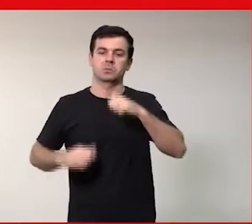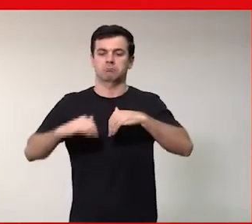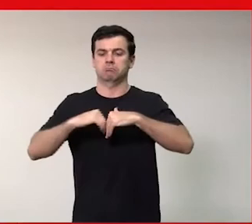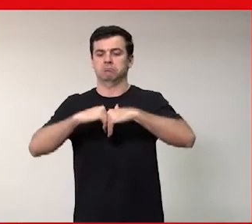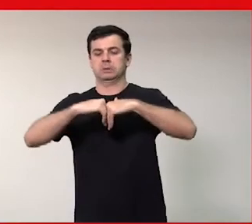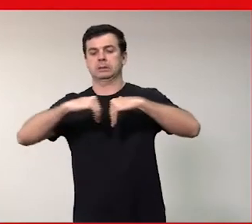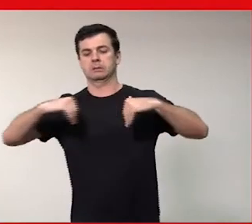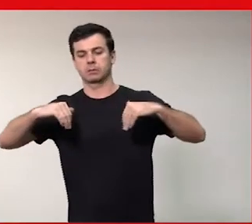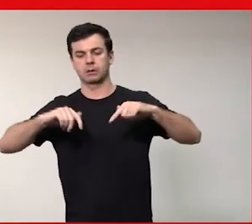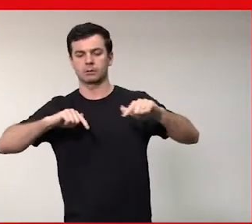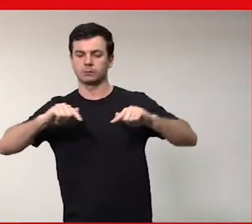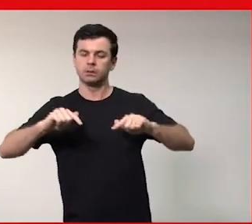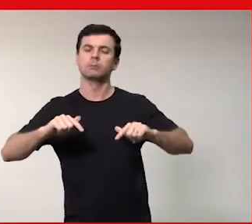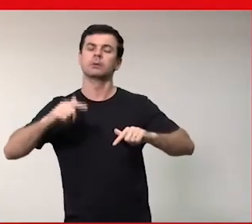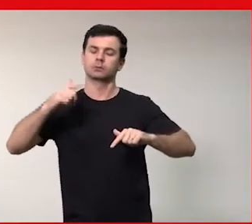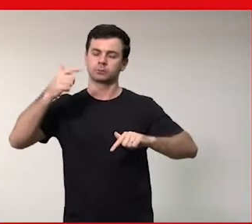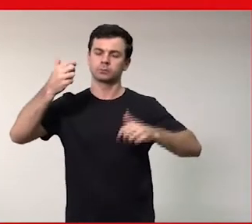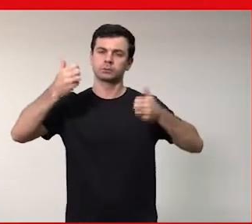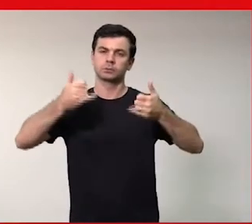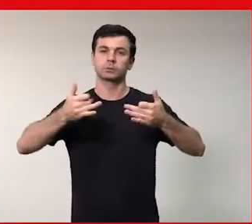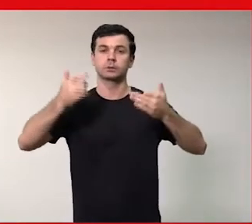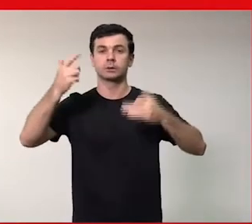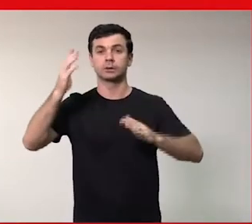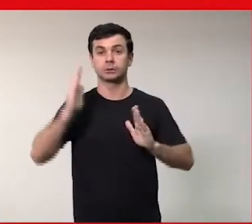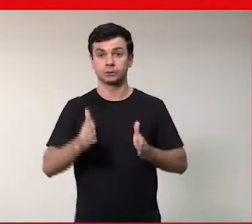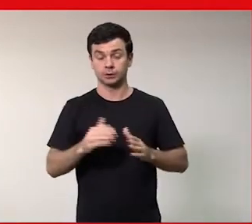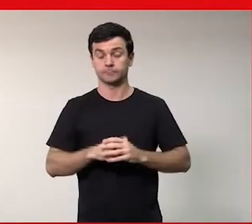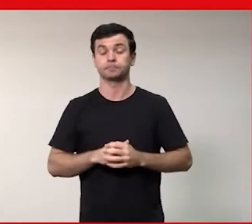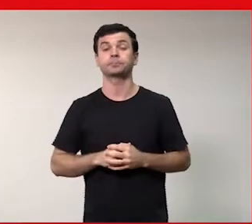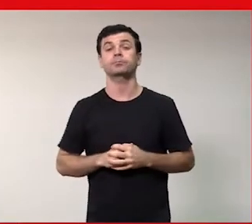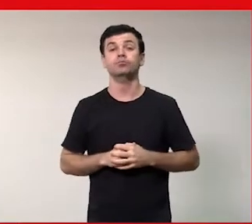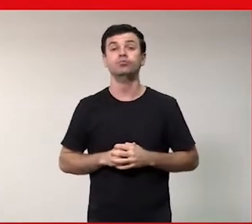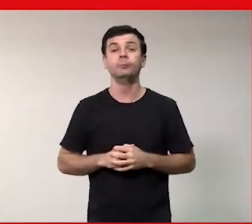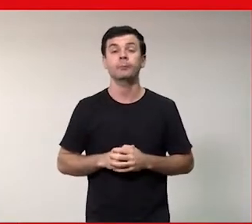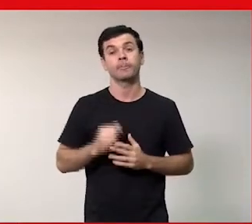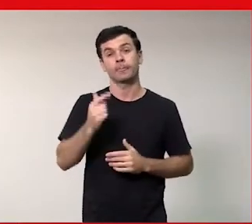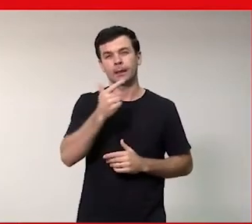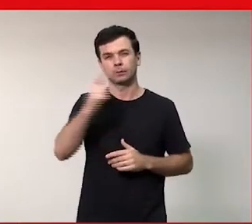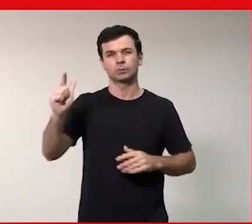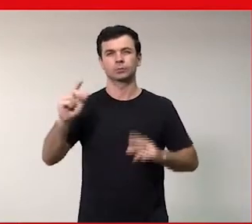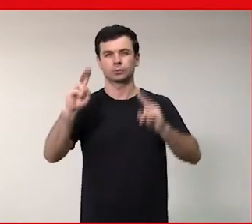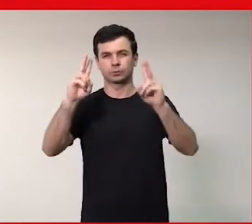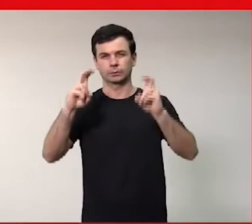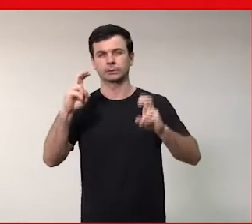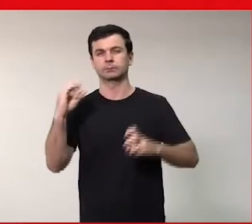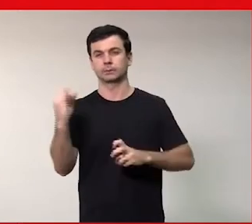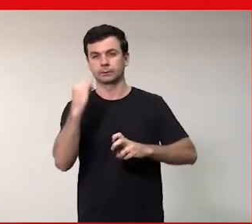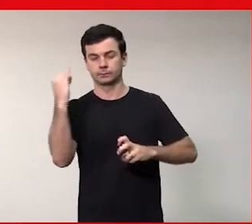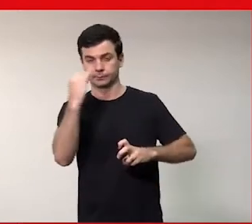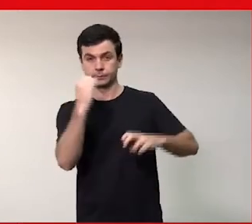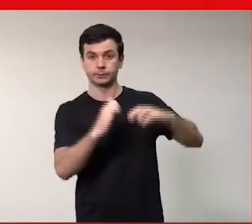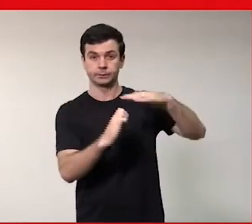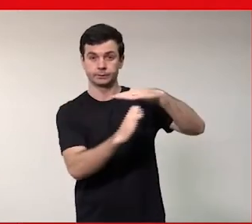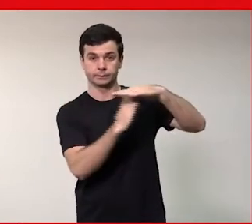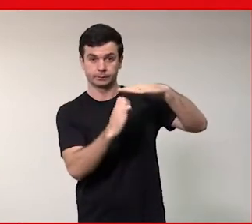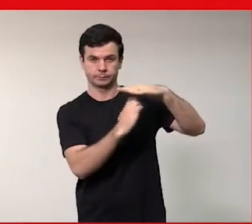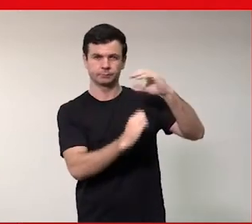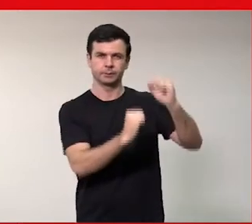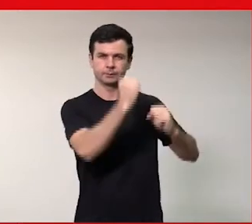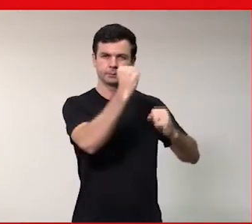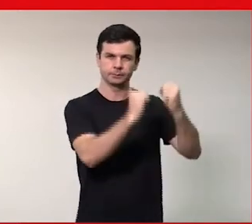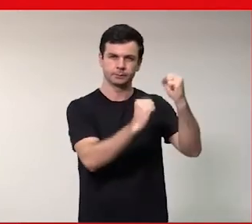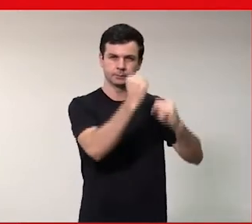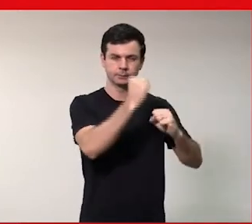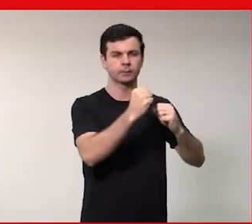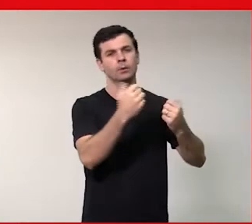outra coisa que eu acho muito importante no âmbito das empresas e aí eu também falo também no sistema vamos dizer assim